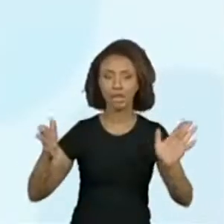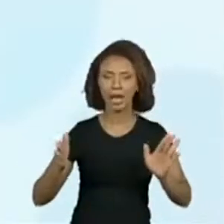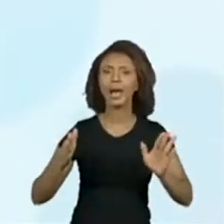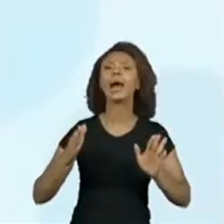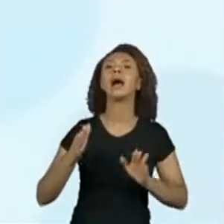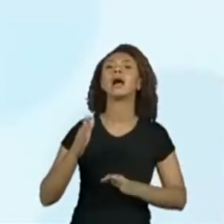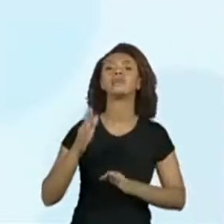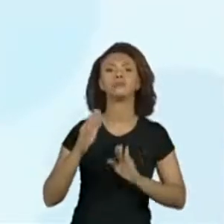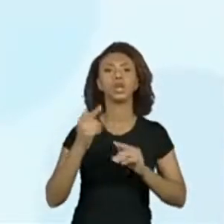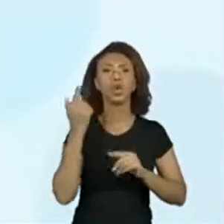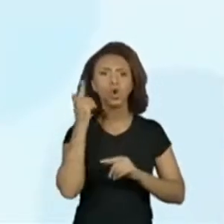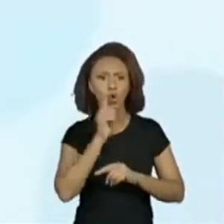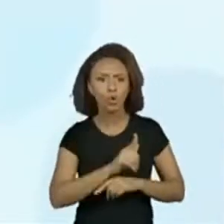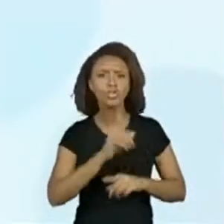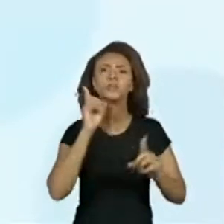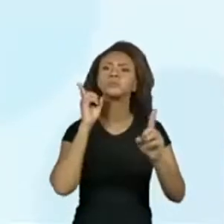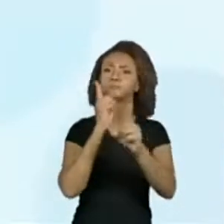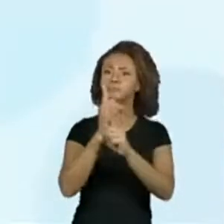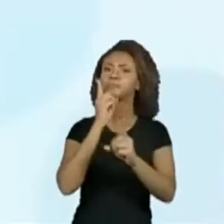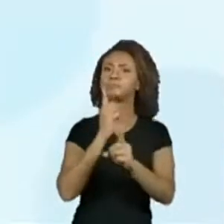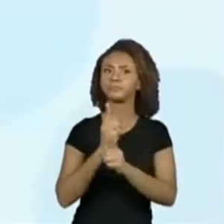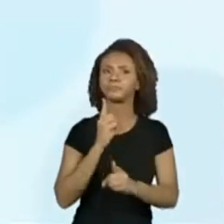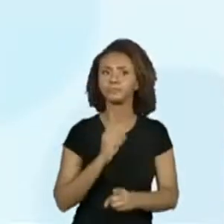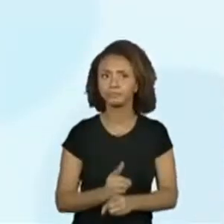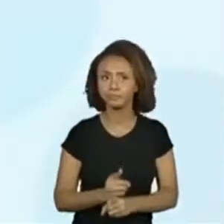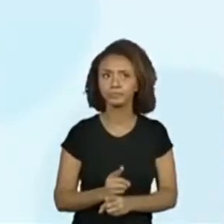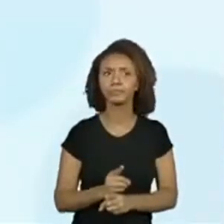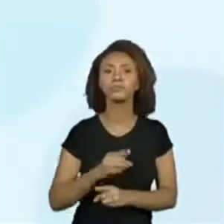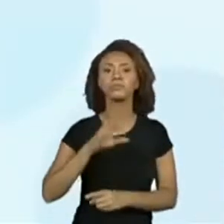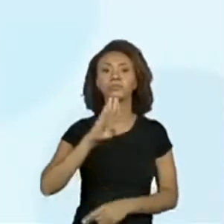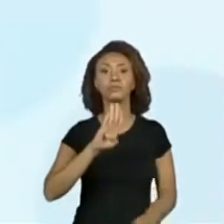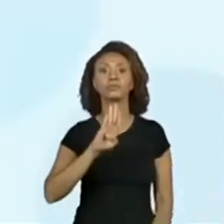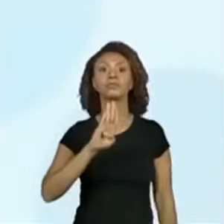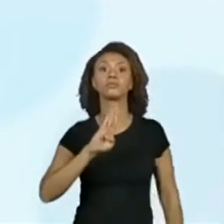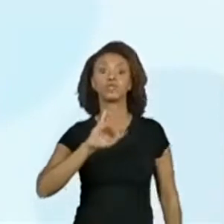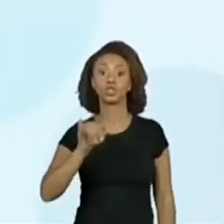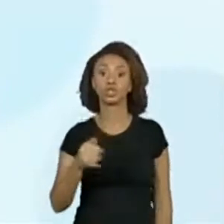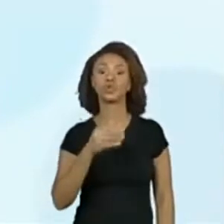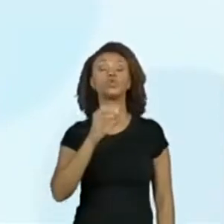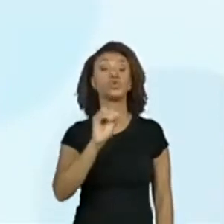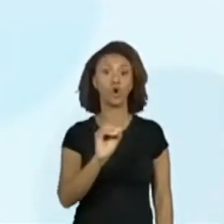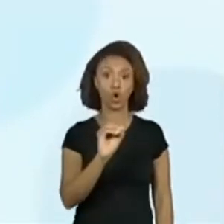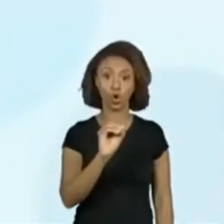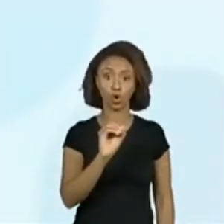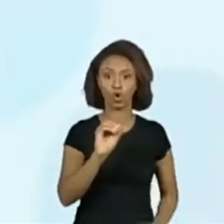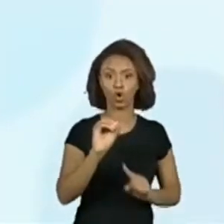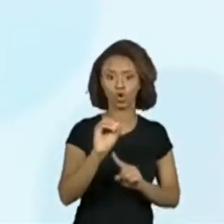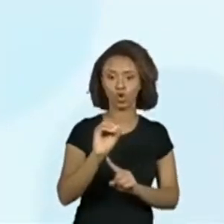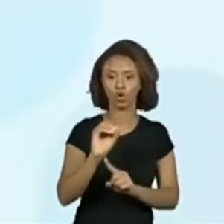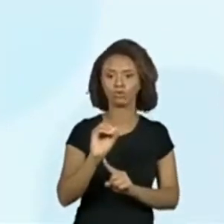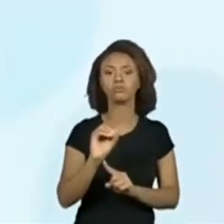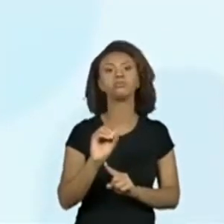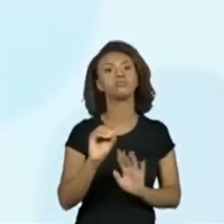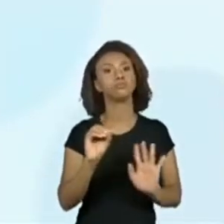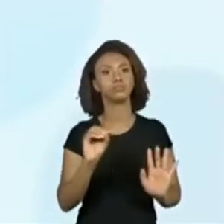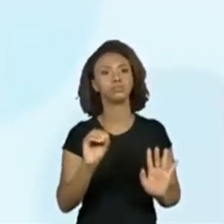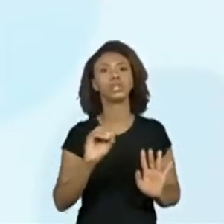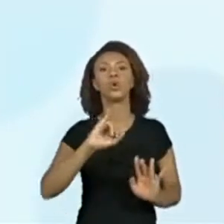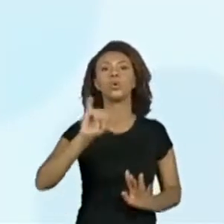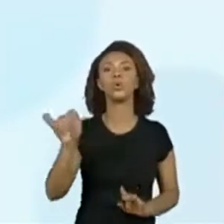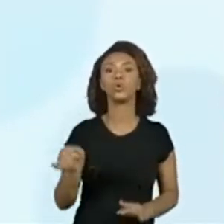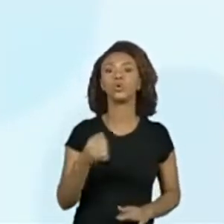e já fez relação e já ficou muito fácil... Jogo. Com o nome do professor Joelson e da professora Joyce. Então, eu vou ler jogo, ó.